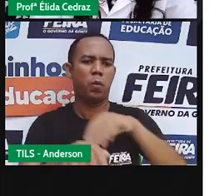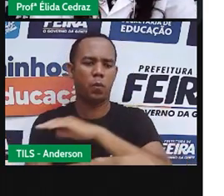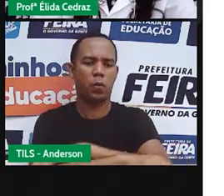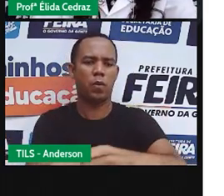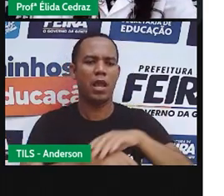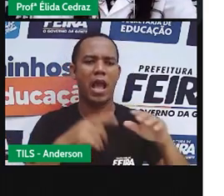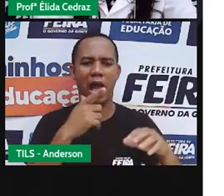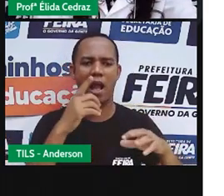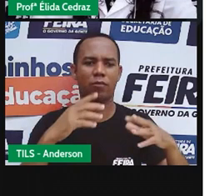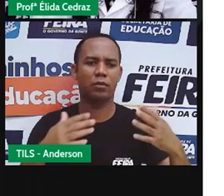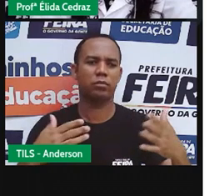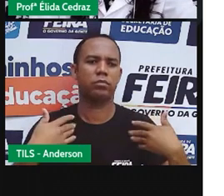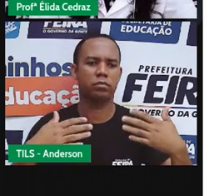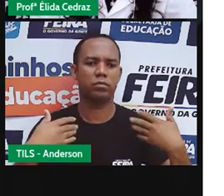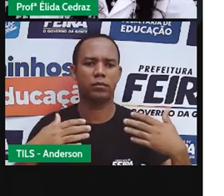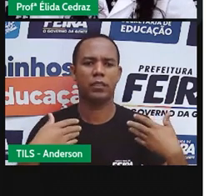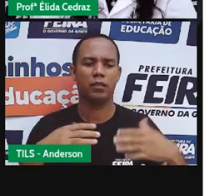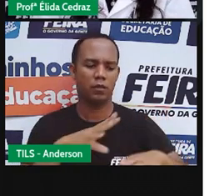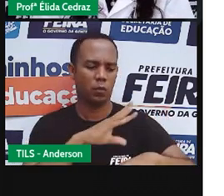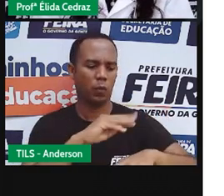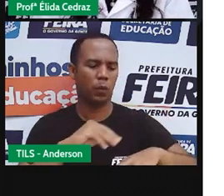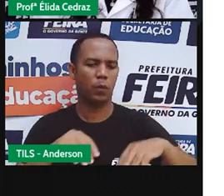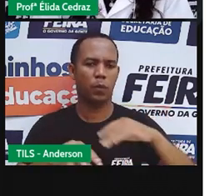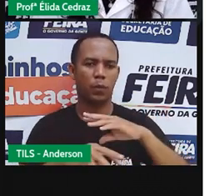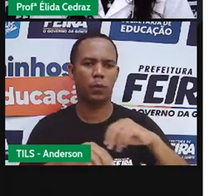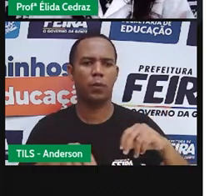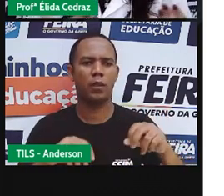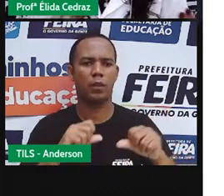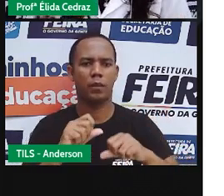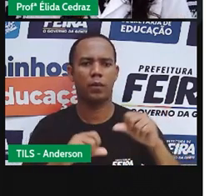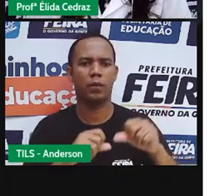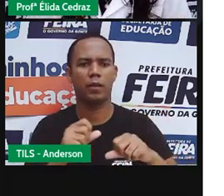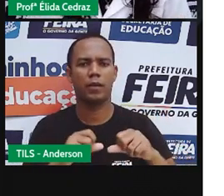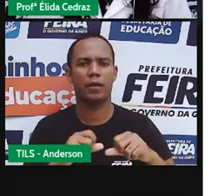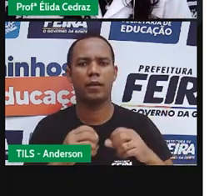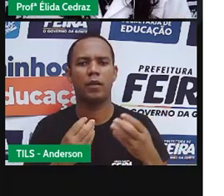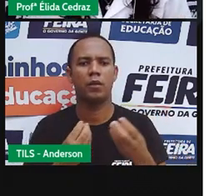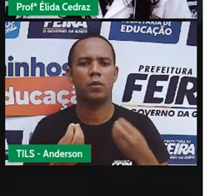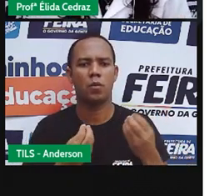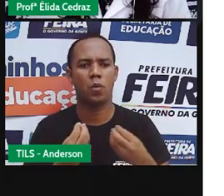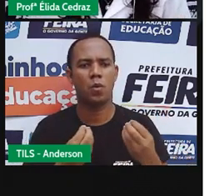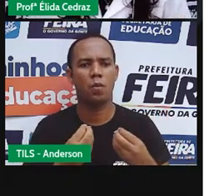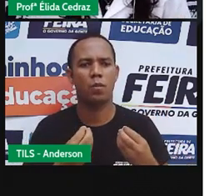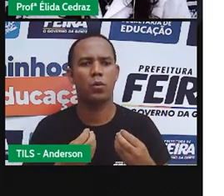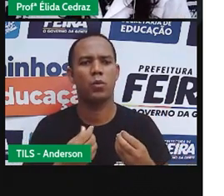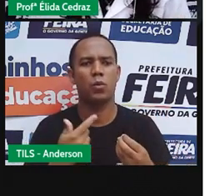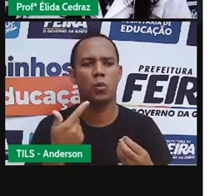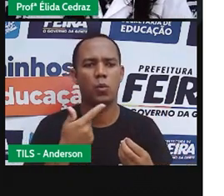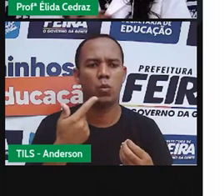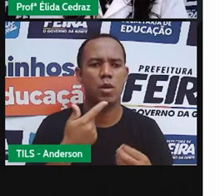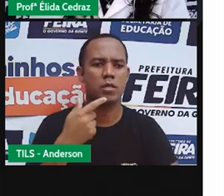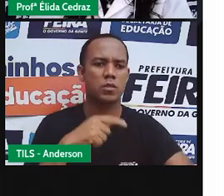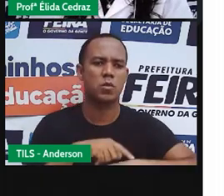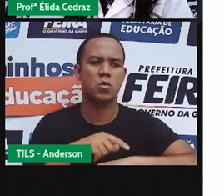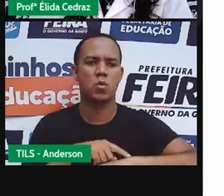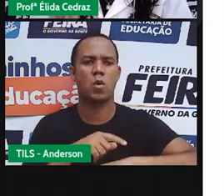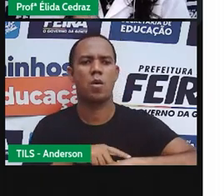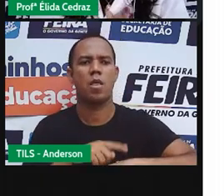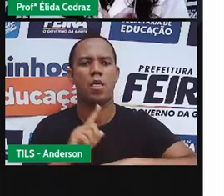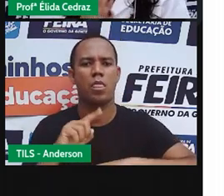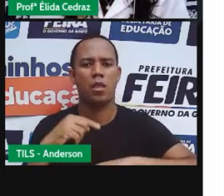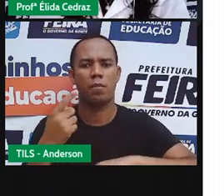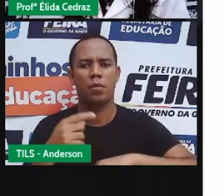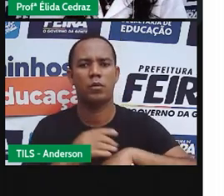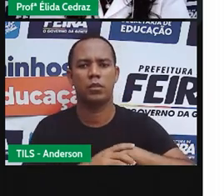da água, do cloro na piscina e vai sair da nossa pele por quatro, duas horas que a gente passou.